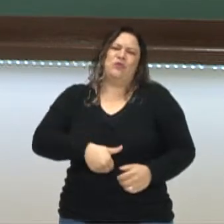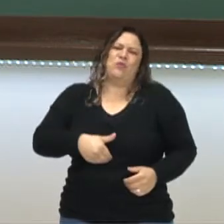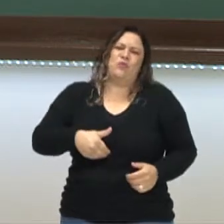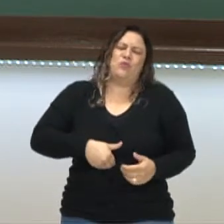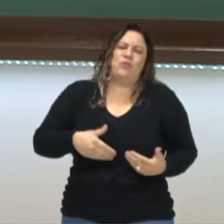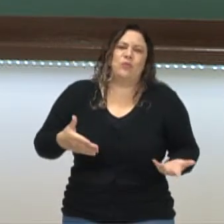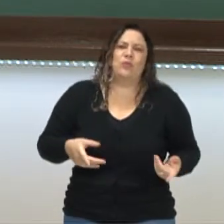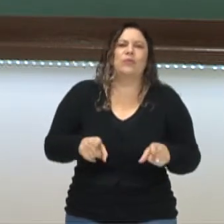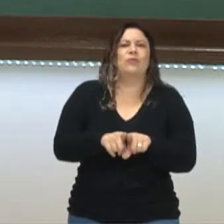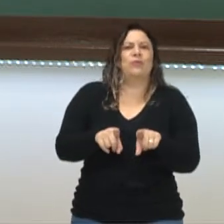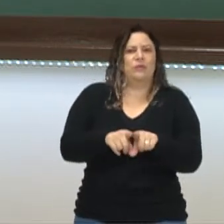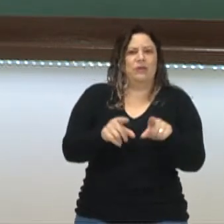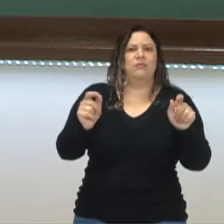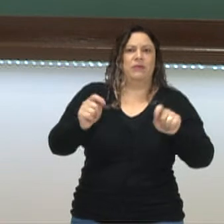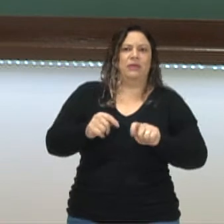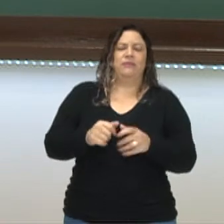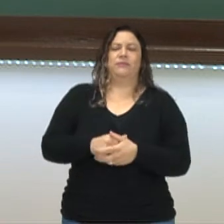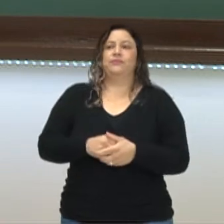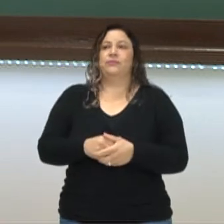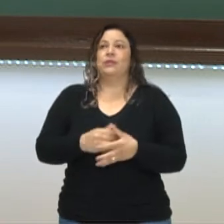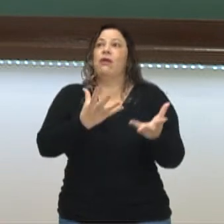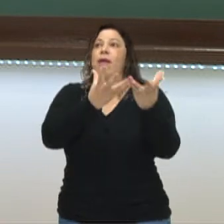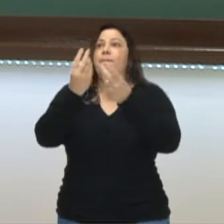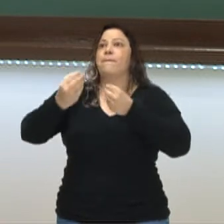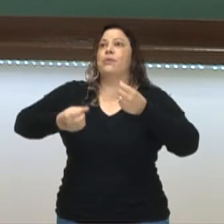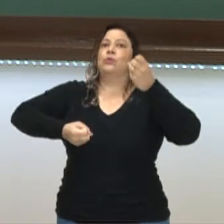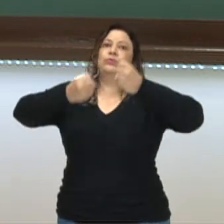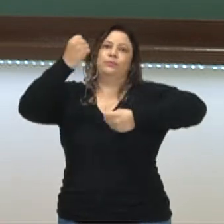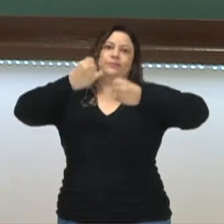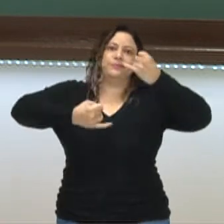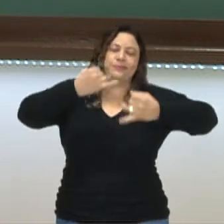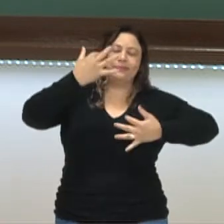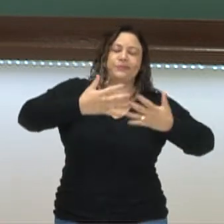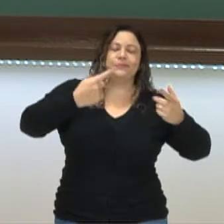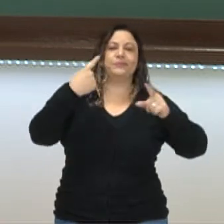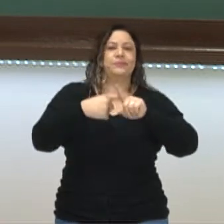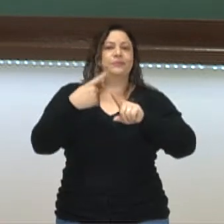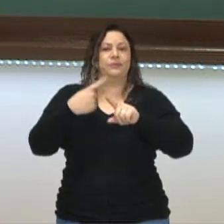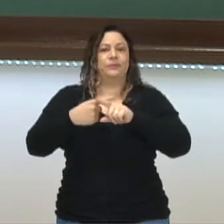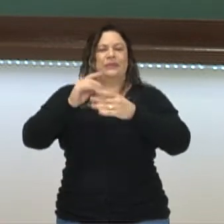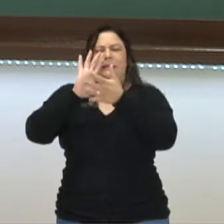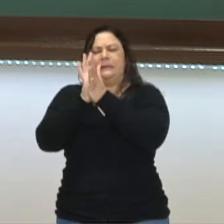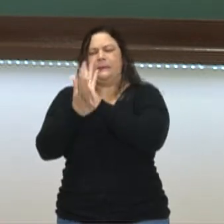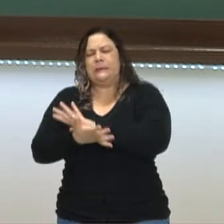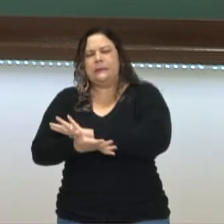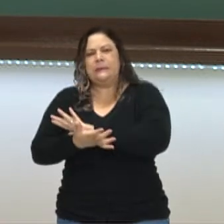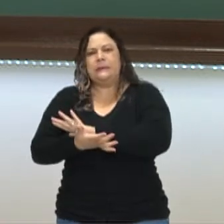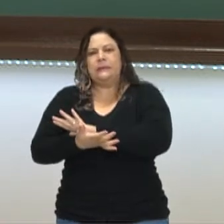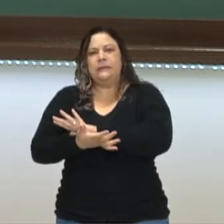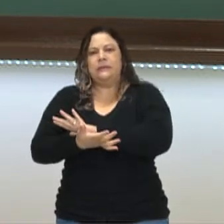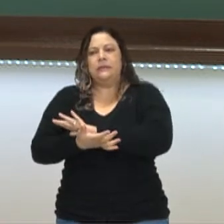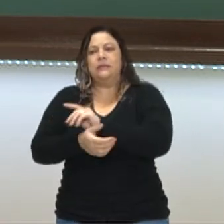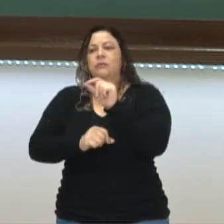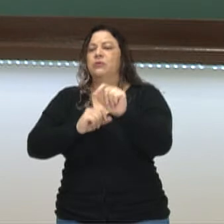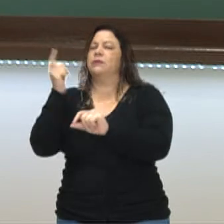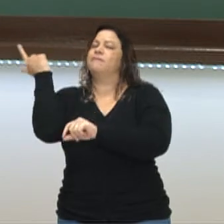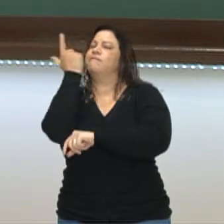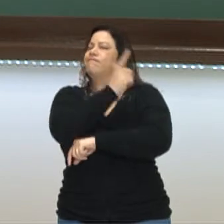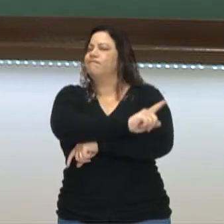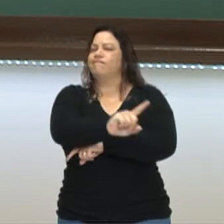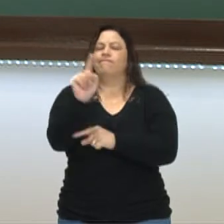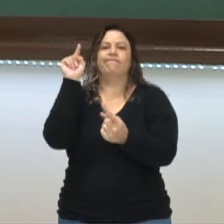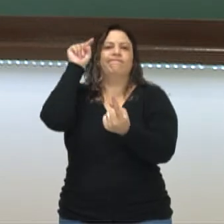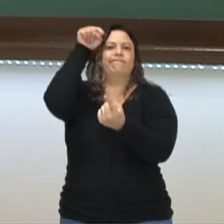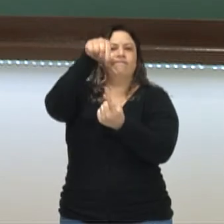Então, é uma cruzada que é bastante falada. Por quê? Justamente pelo desastre que foi, né? Porque ela não alcançou o seu